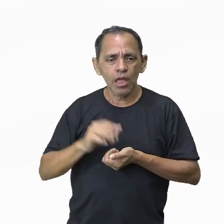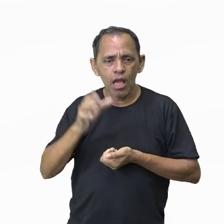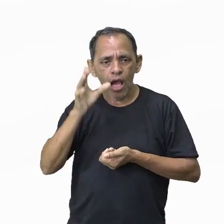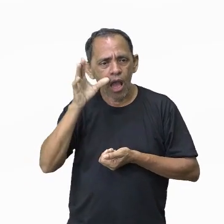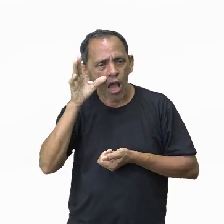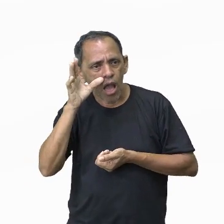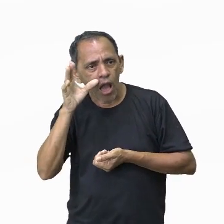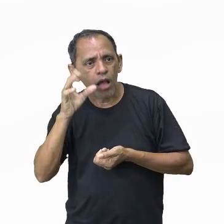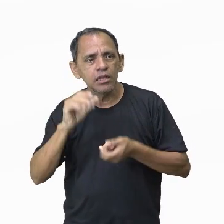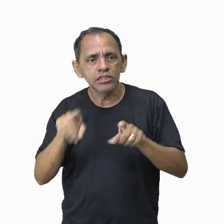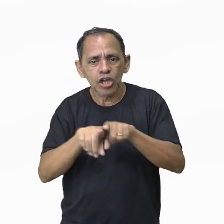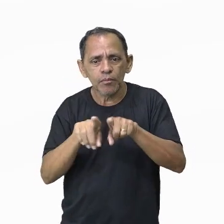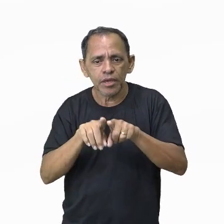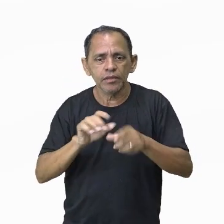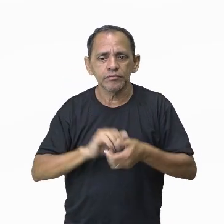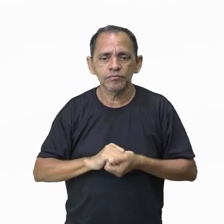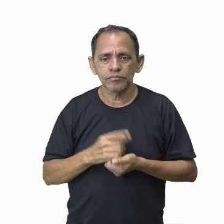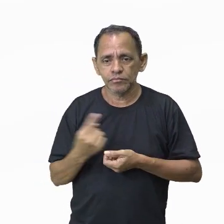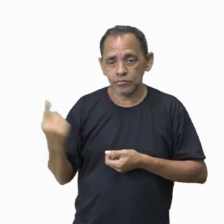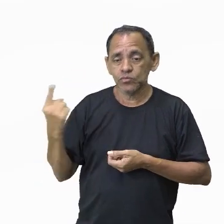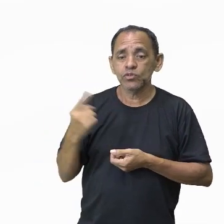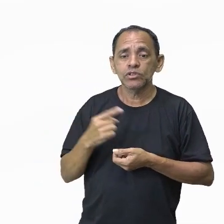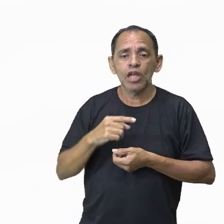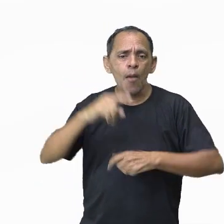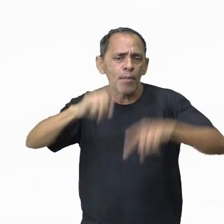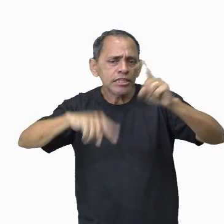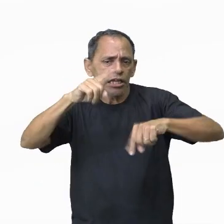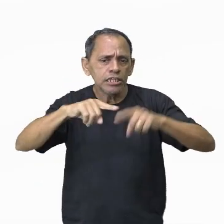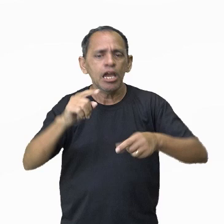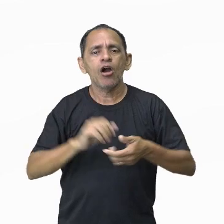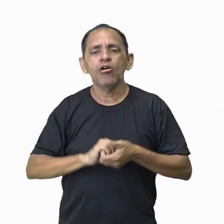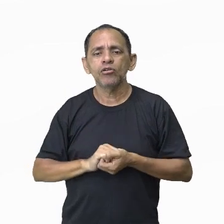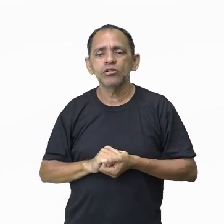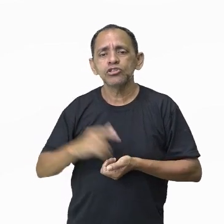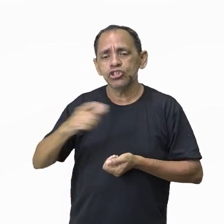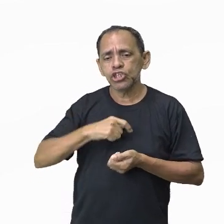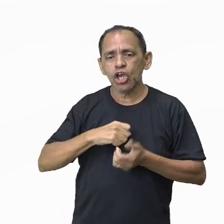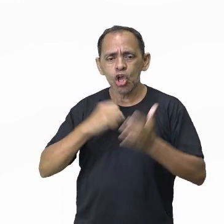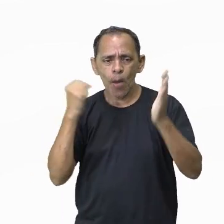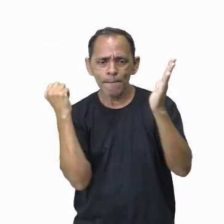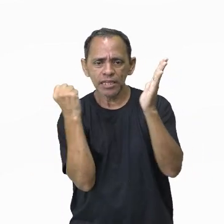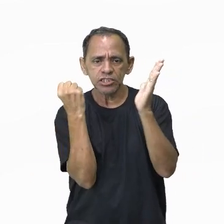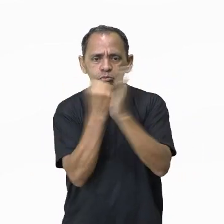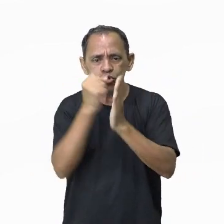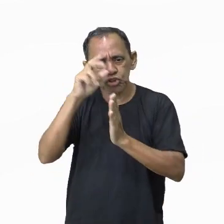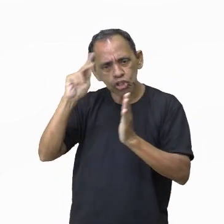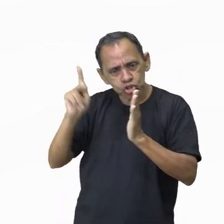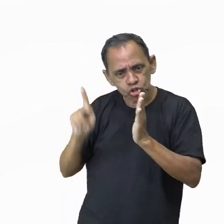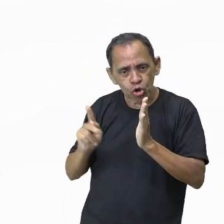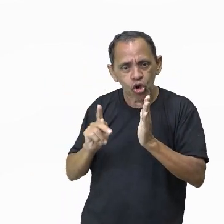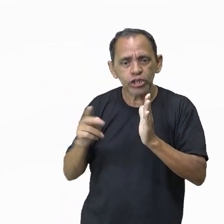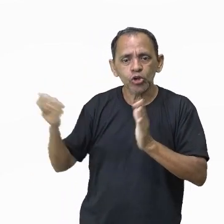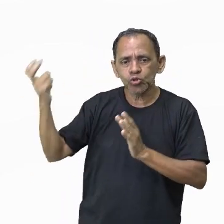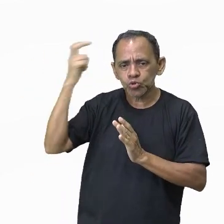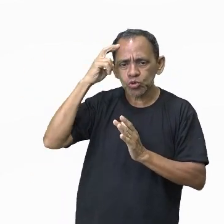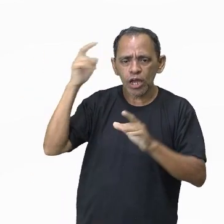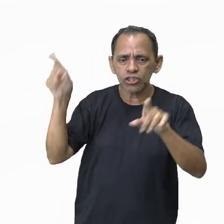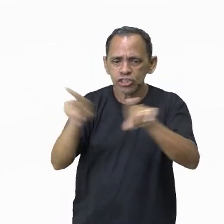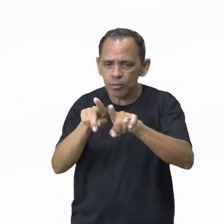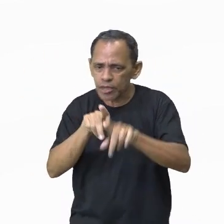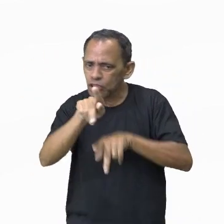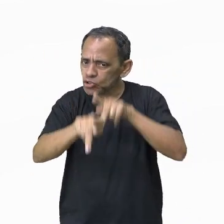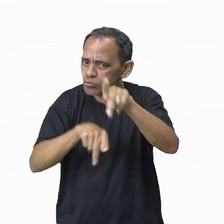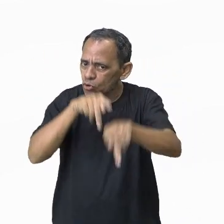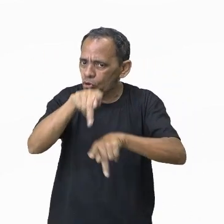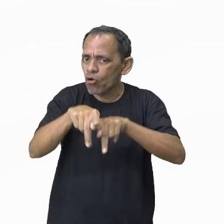vocês agora. Nessa categoria incluem-se os patrimônios históricos, tá bom? E culturais de uma civilização.